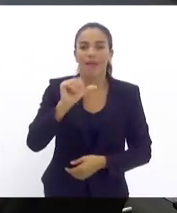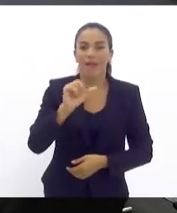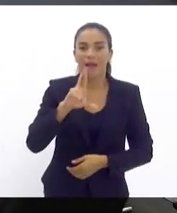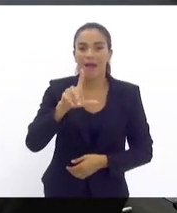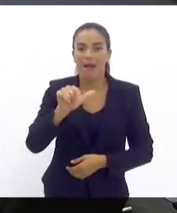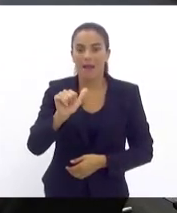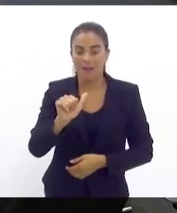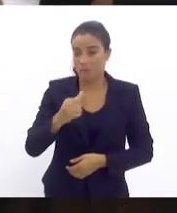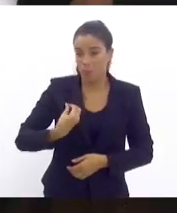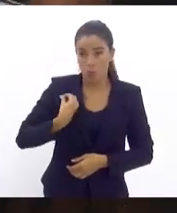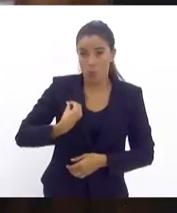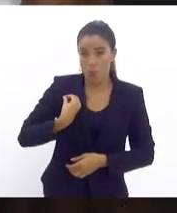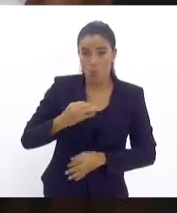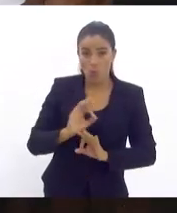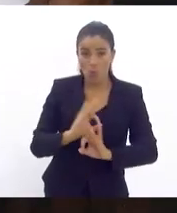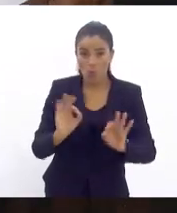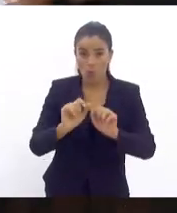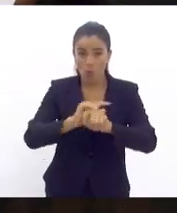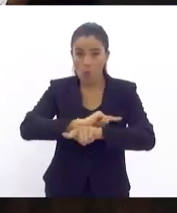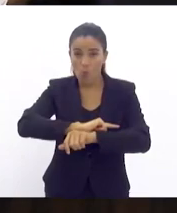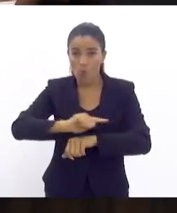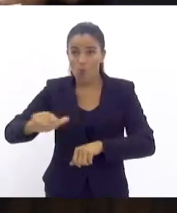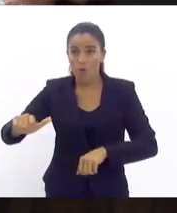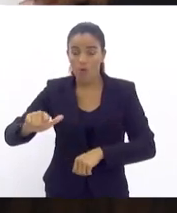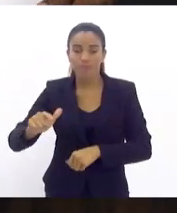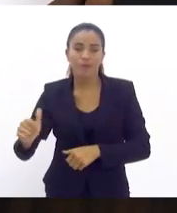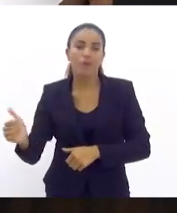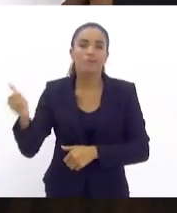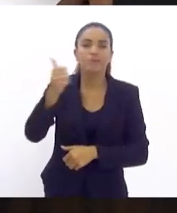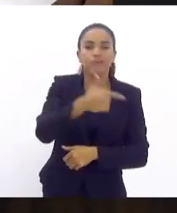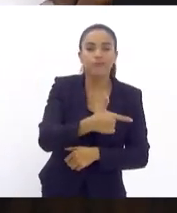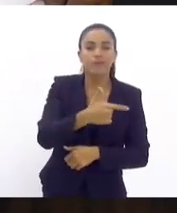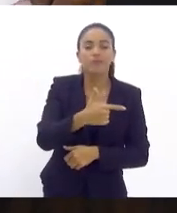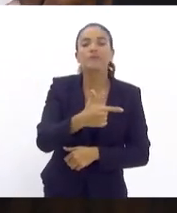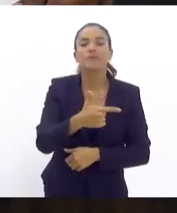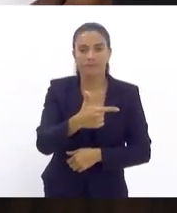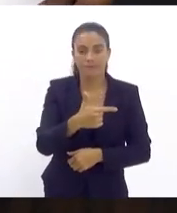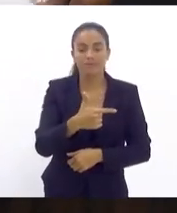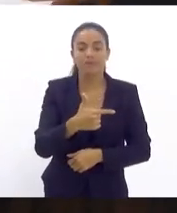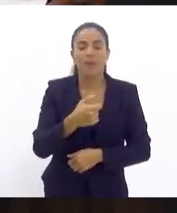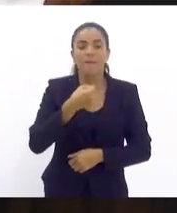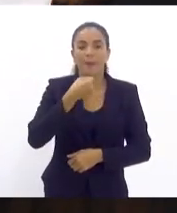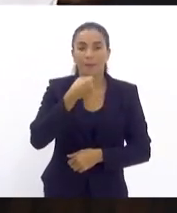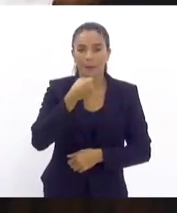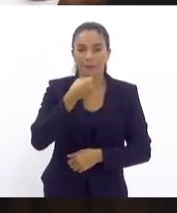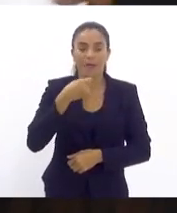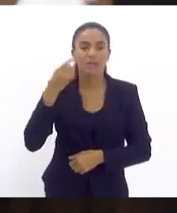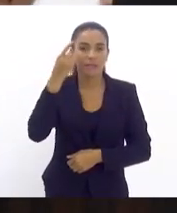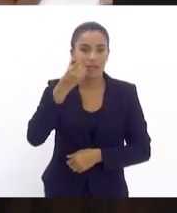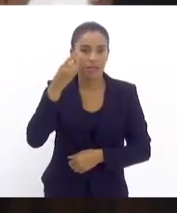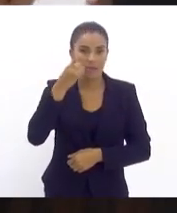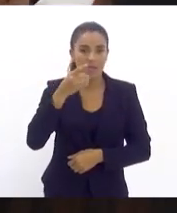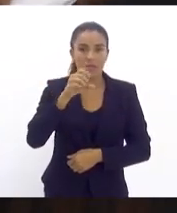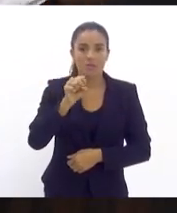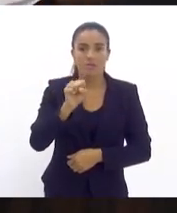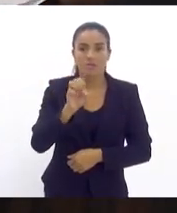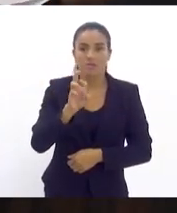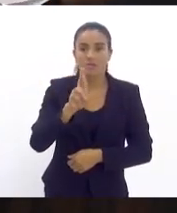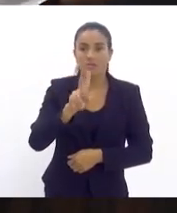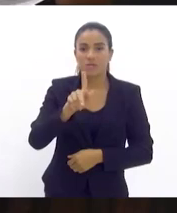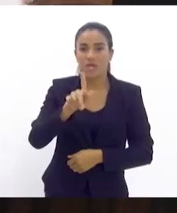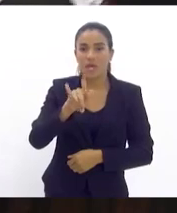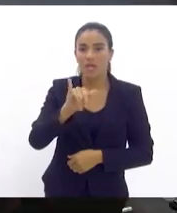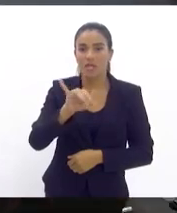Não se encontrou no presente, passa-se ao orador seguinte, nobre deputado Sérgio Fernandes.